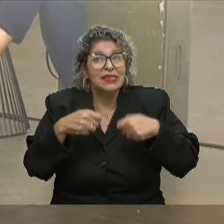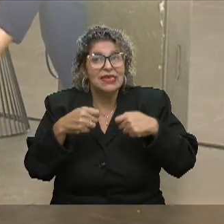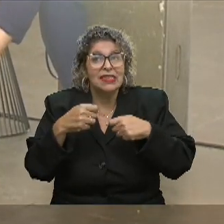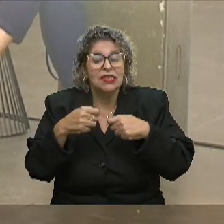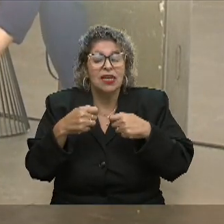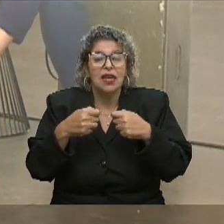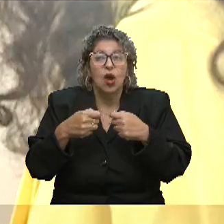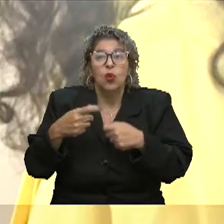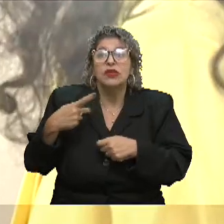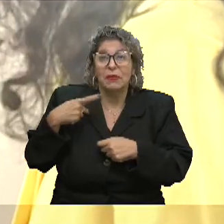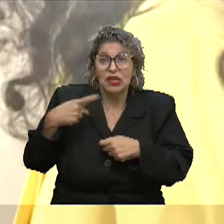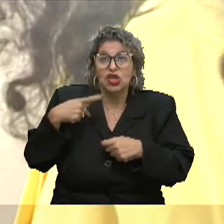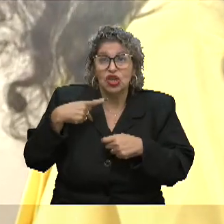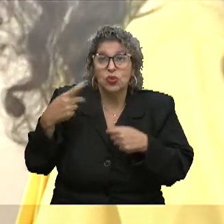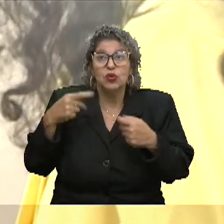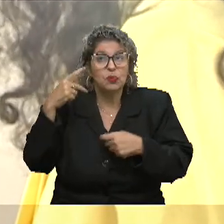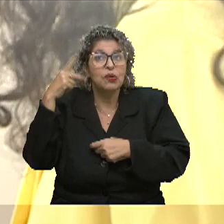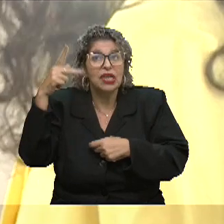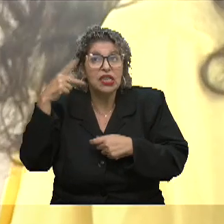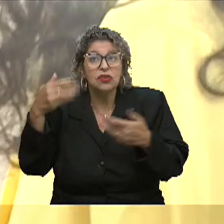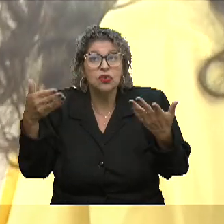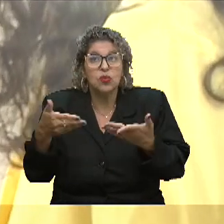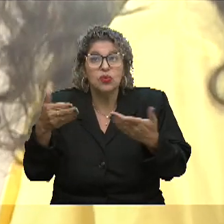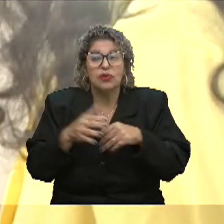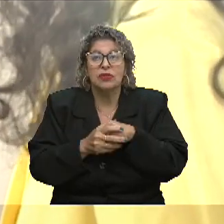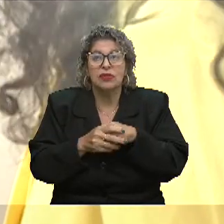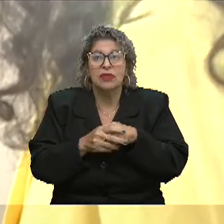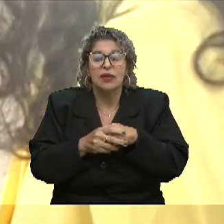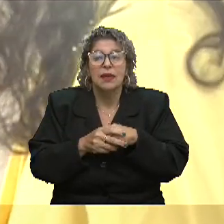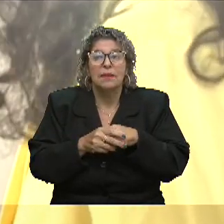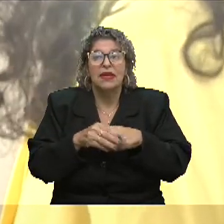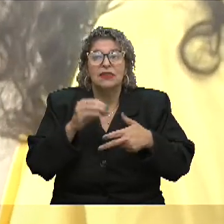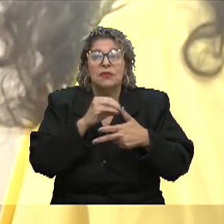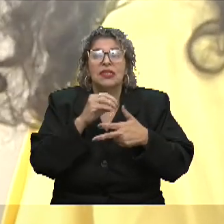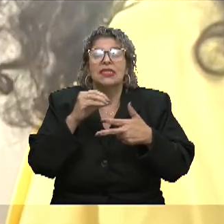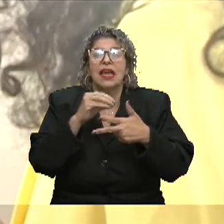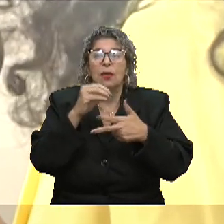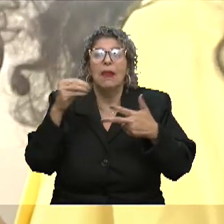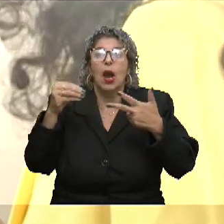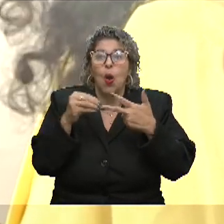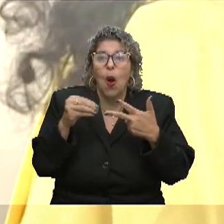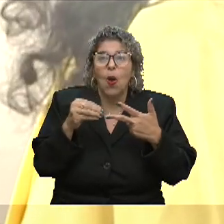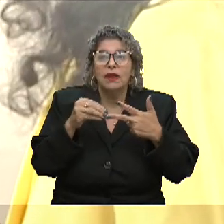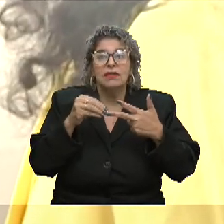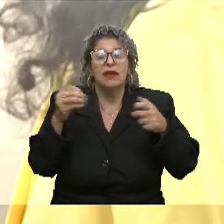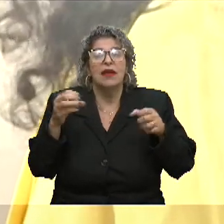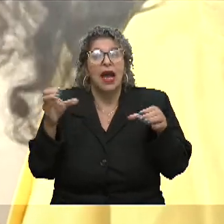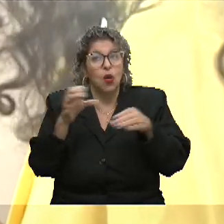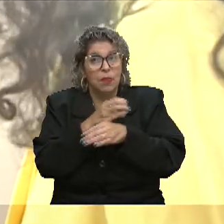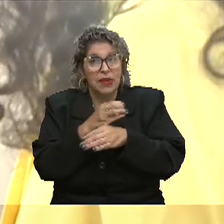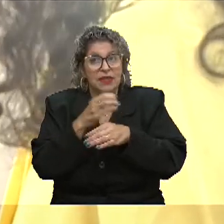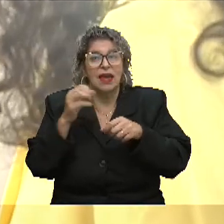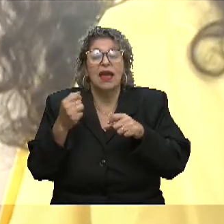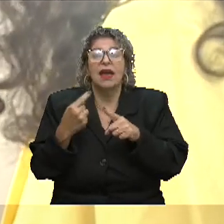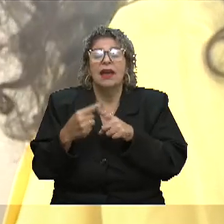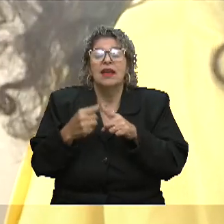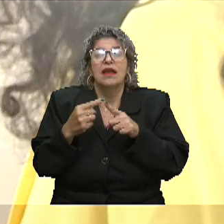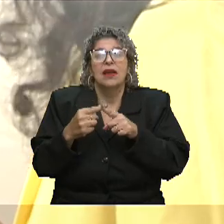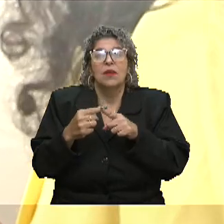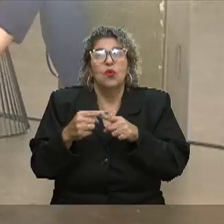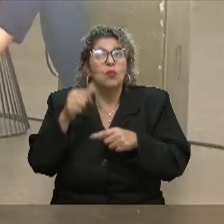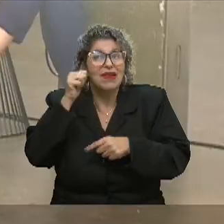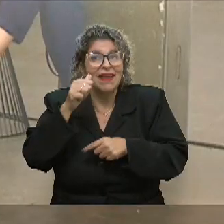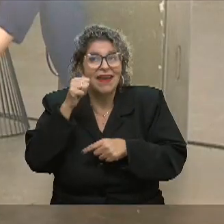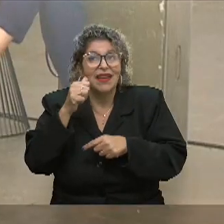partidos políticos, né? Embora hoje se tenha uma cota a preencher de mulheres, é uma situação proforme, na verdade.